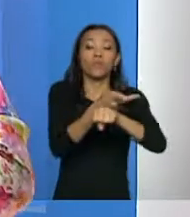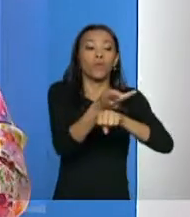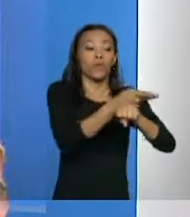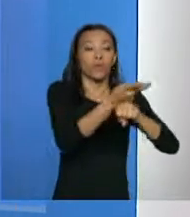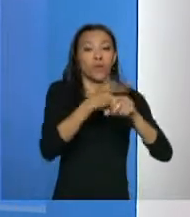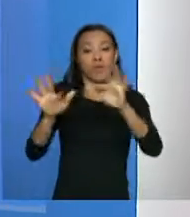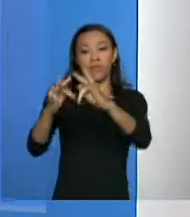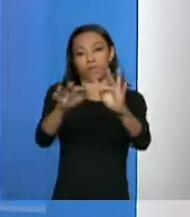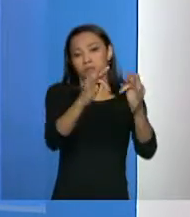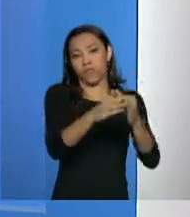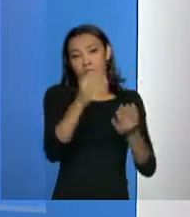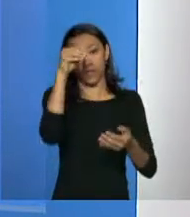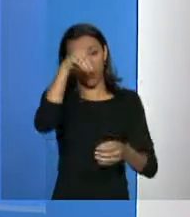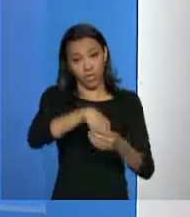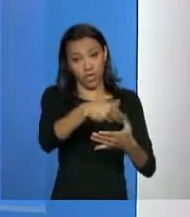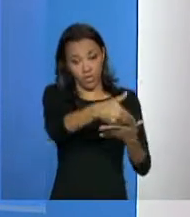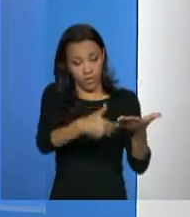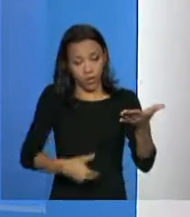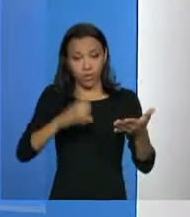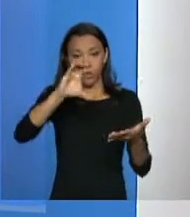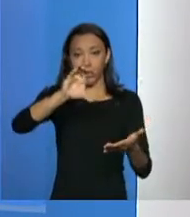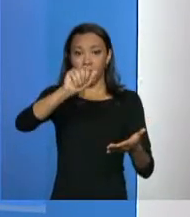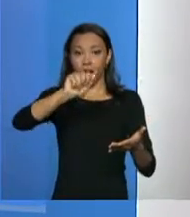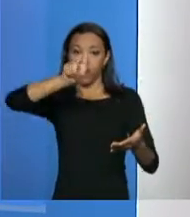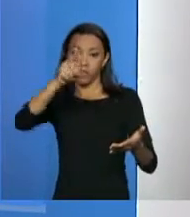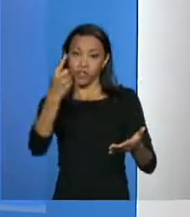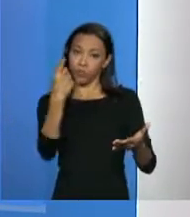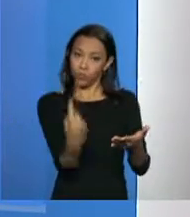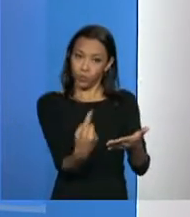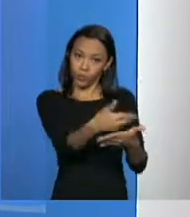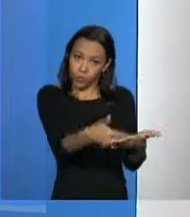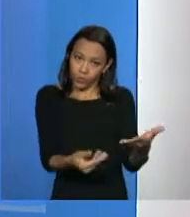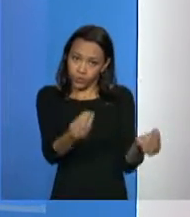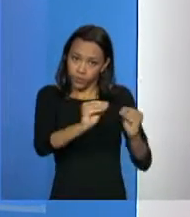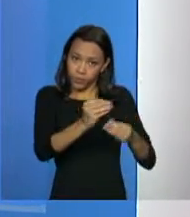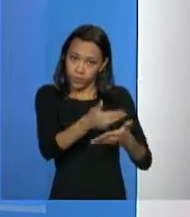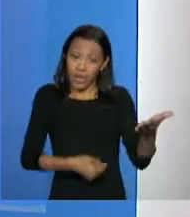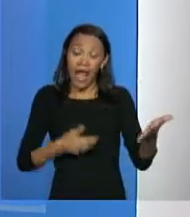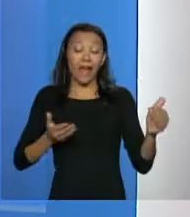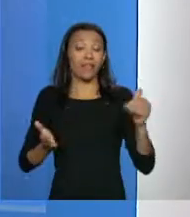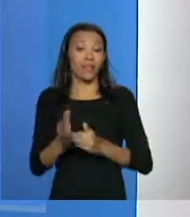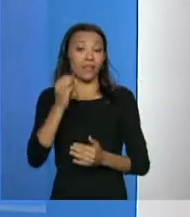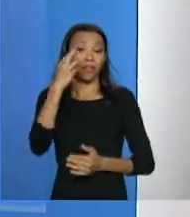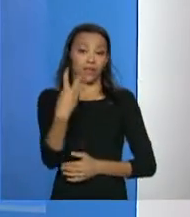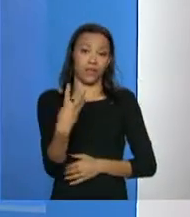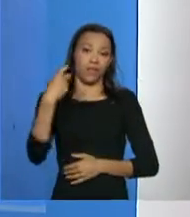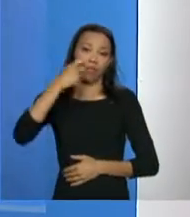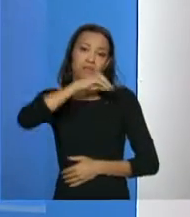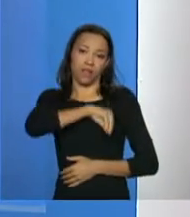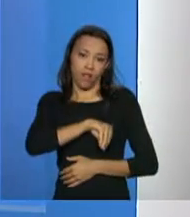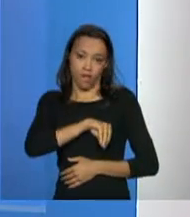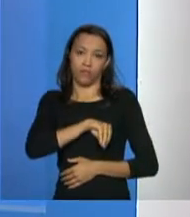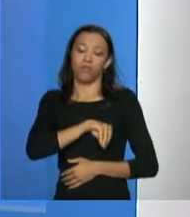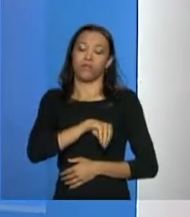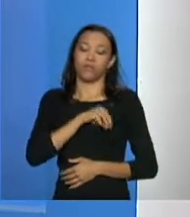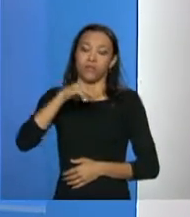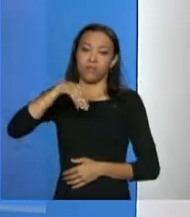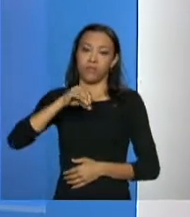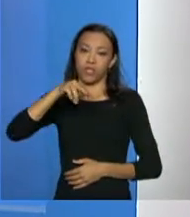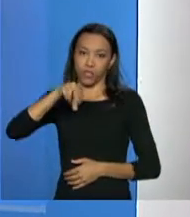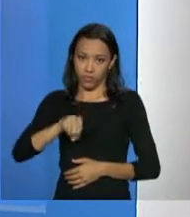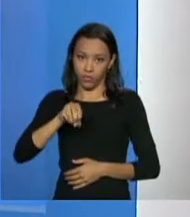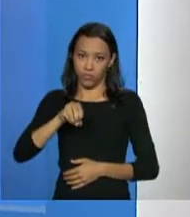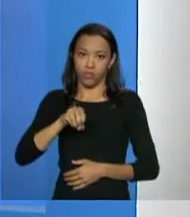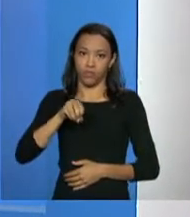Cadastro Único tem que ter todas as famílias até meio salário mínimo per capita ou três salários mínimos renda familiar,